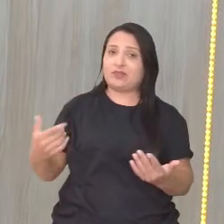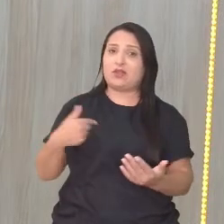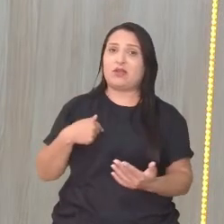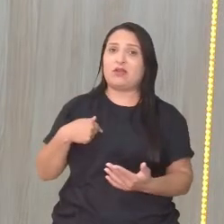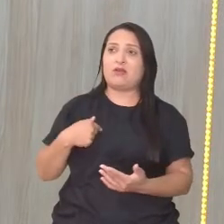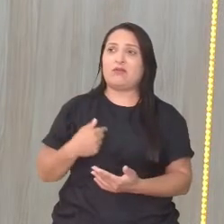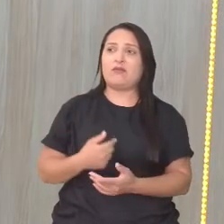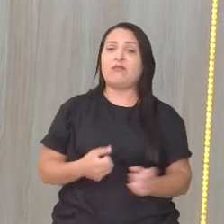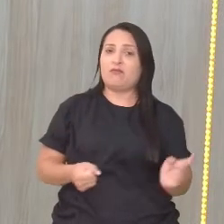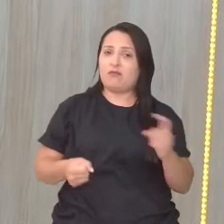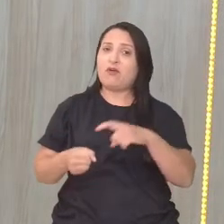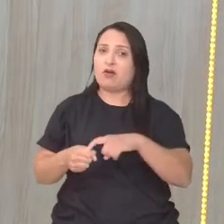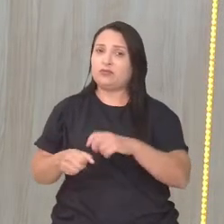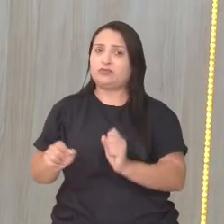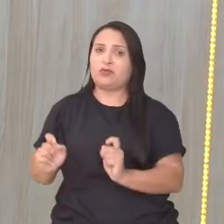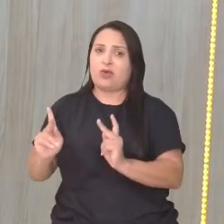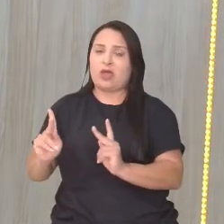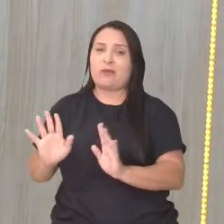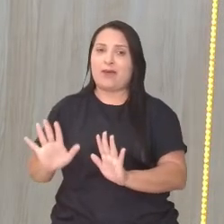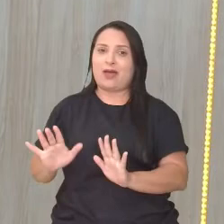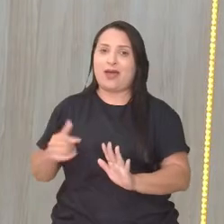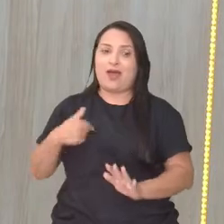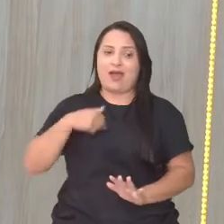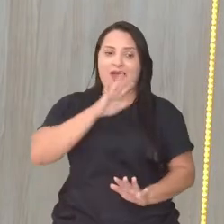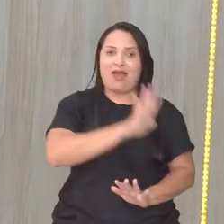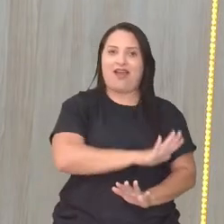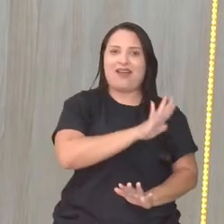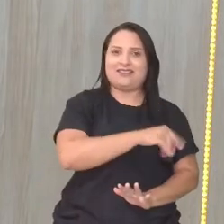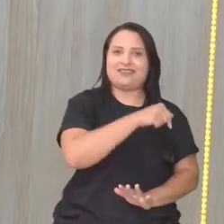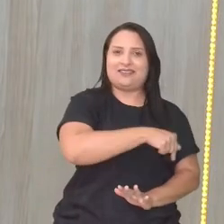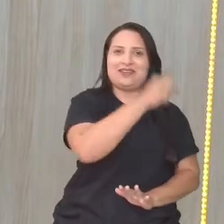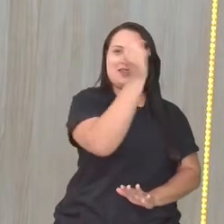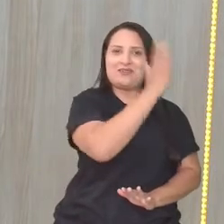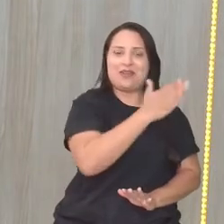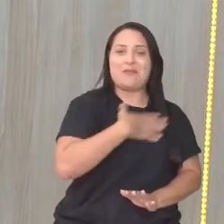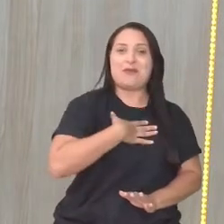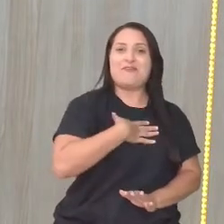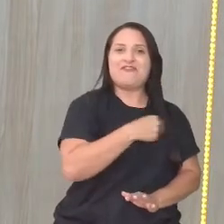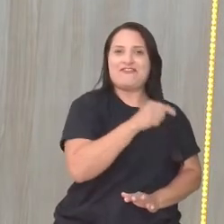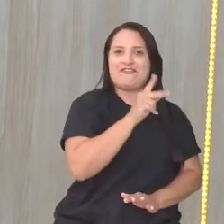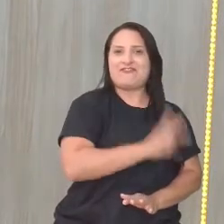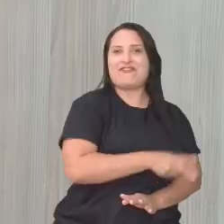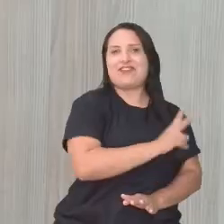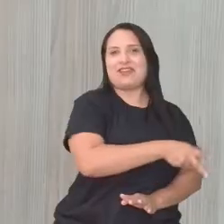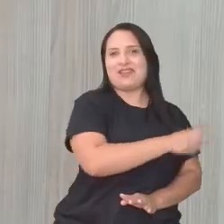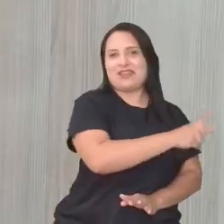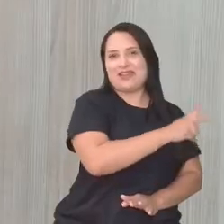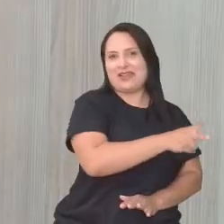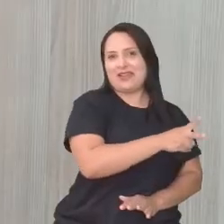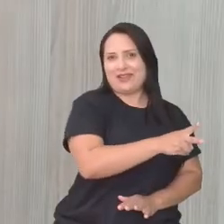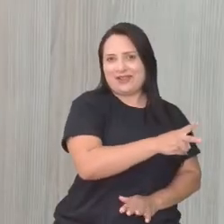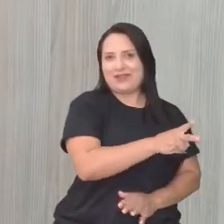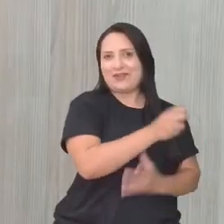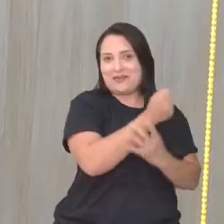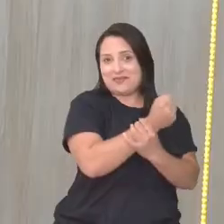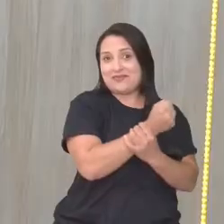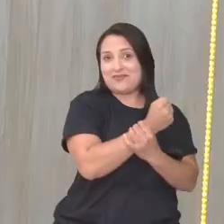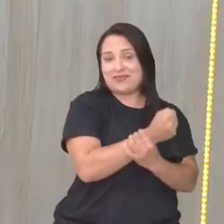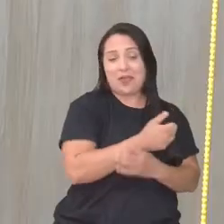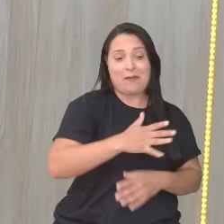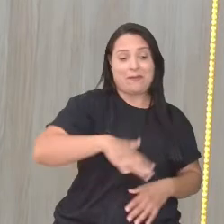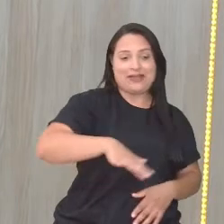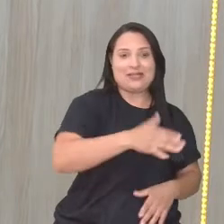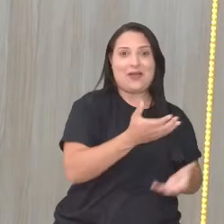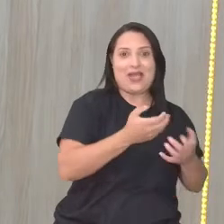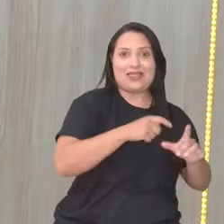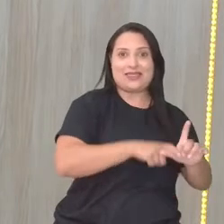volto, mas vou deixar aqui, né? Não, Meu filhinho. Para segurar, pressão aqui, Claro, para segurar. querendo a independência do